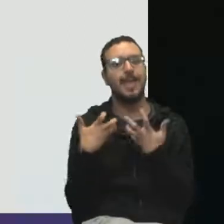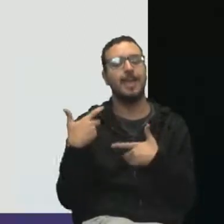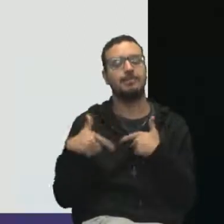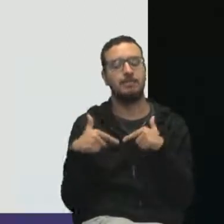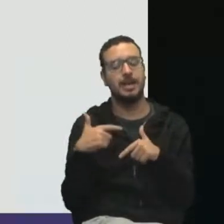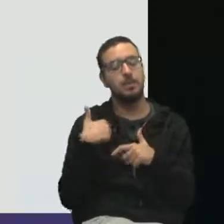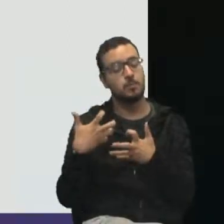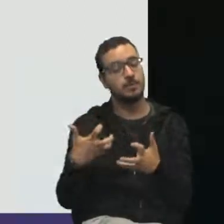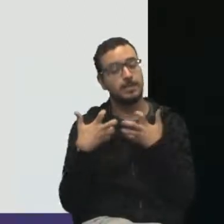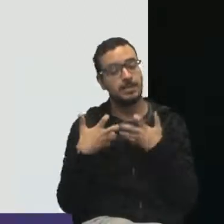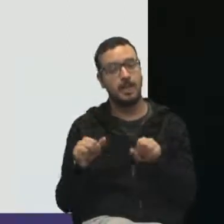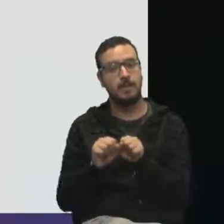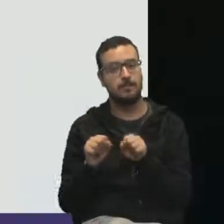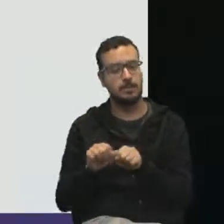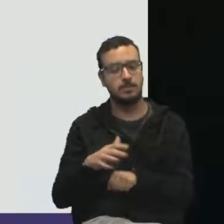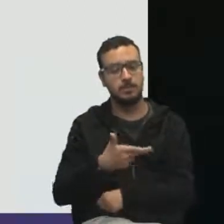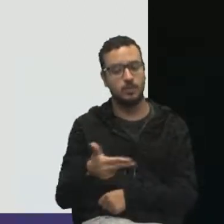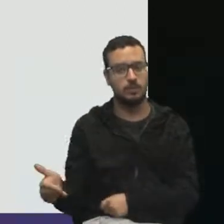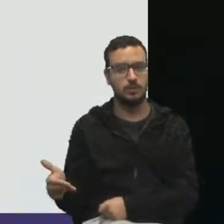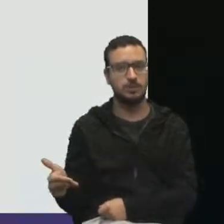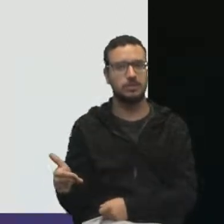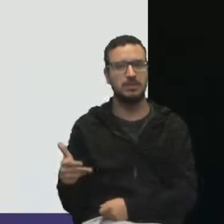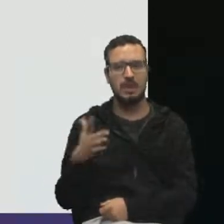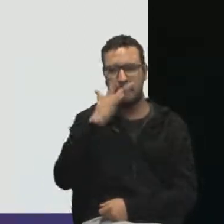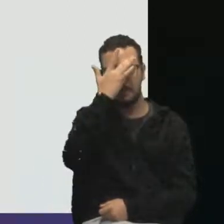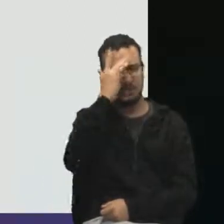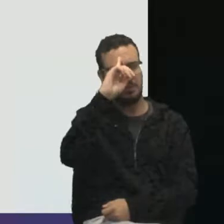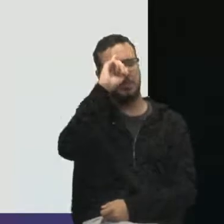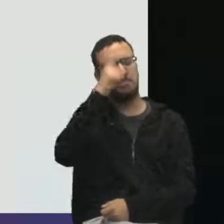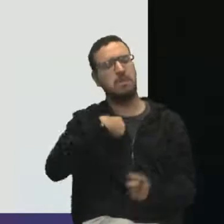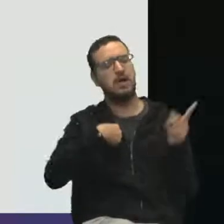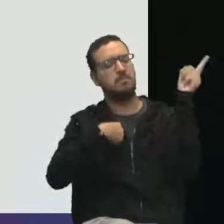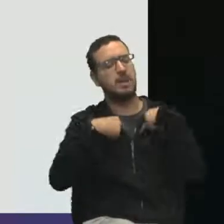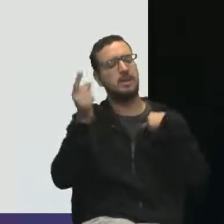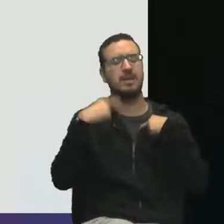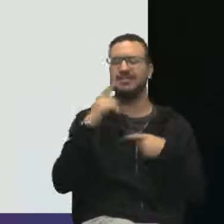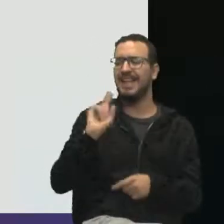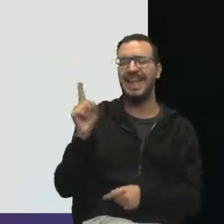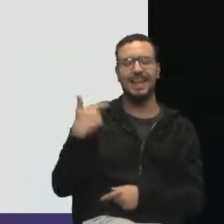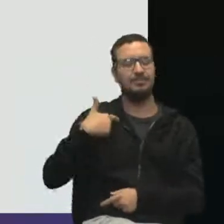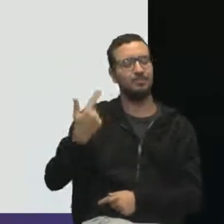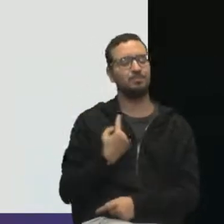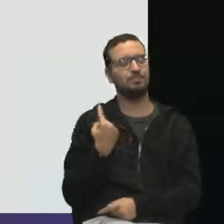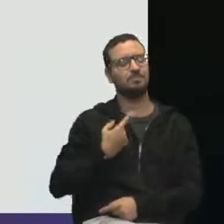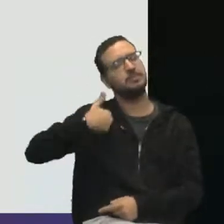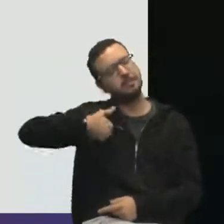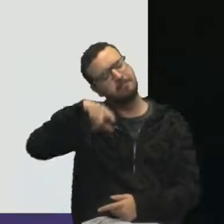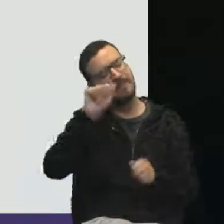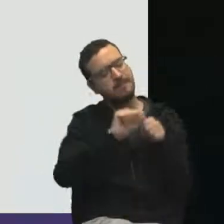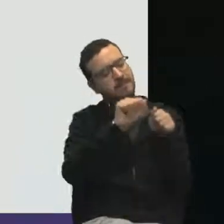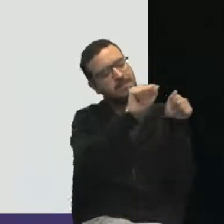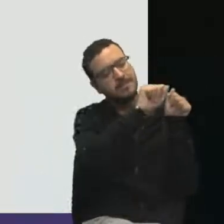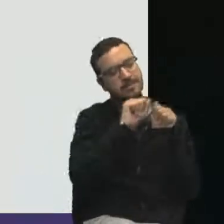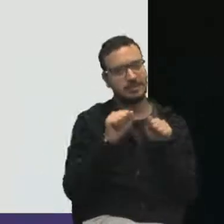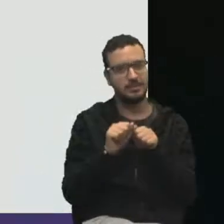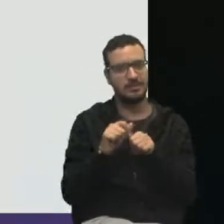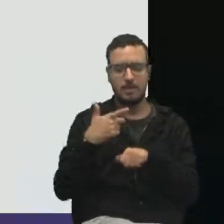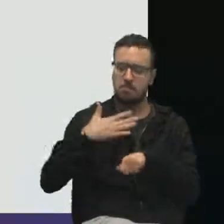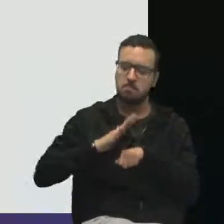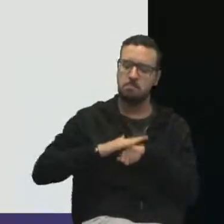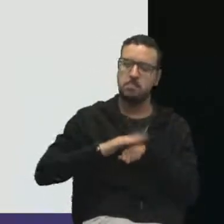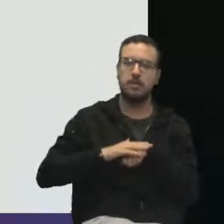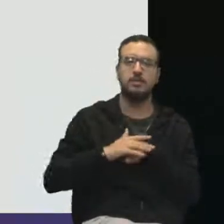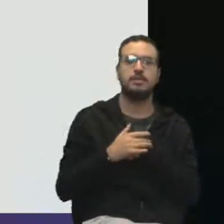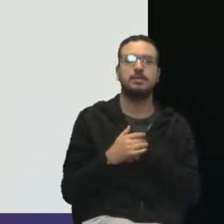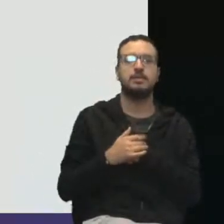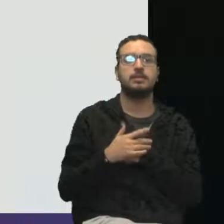desempenhar. Tá? Ninguém precisa mandar você fazer. Você faz porque acredita que é necessário. É o querer. E a gente costuma dizer que